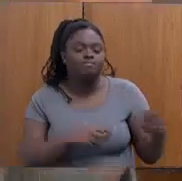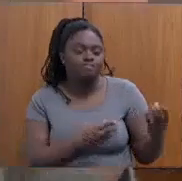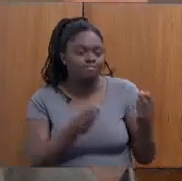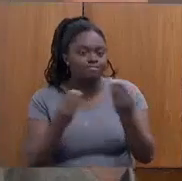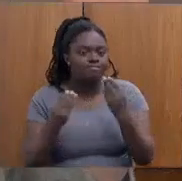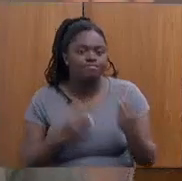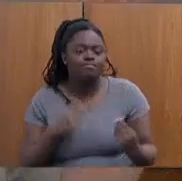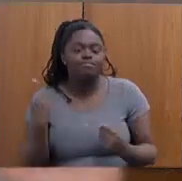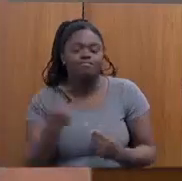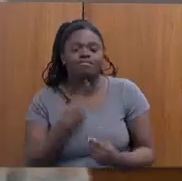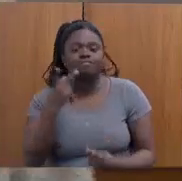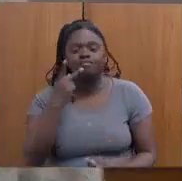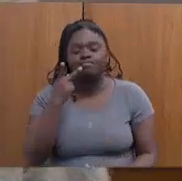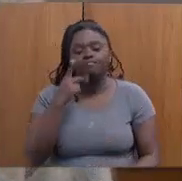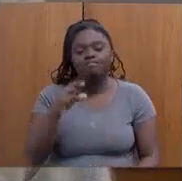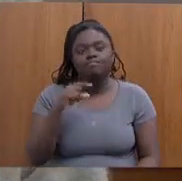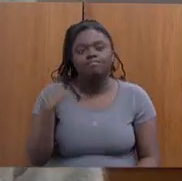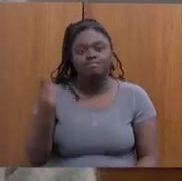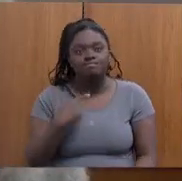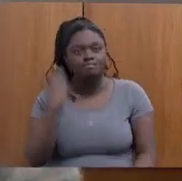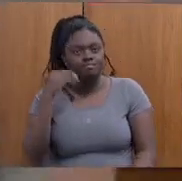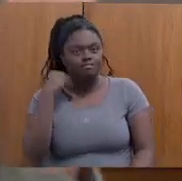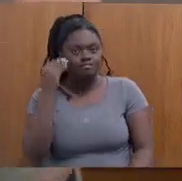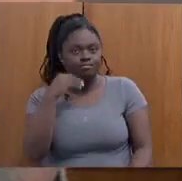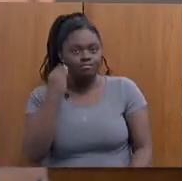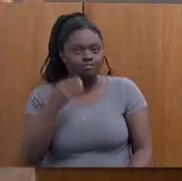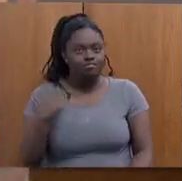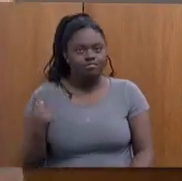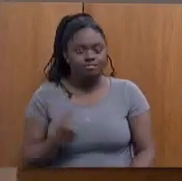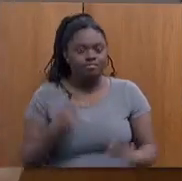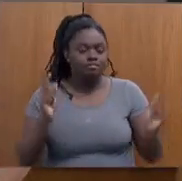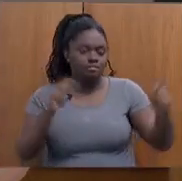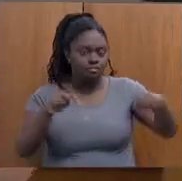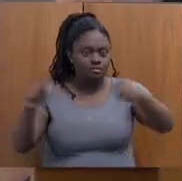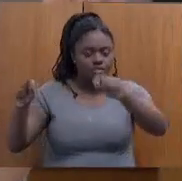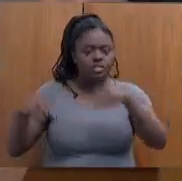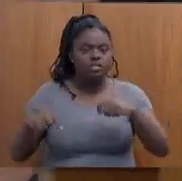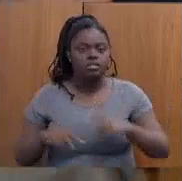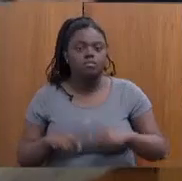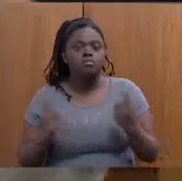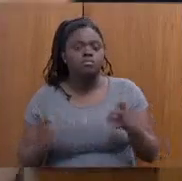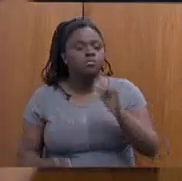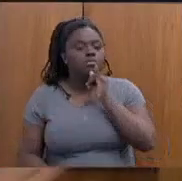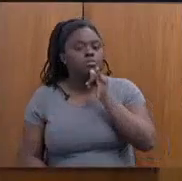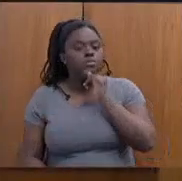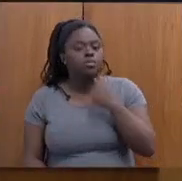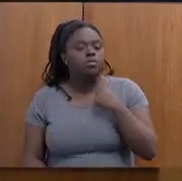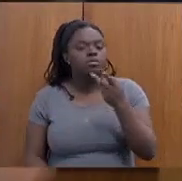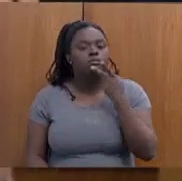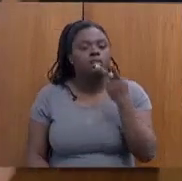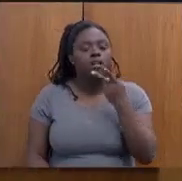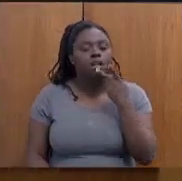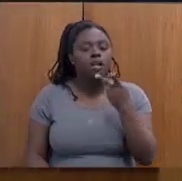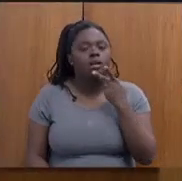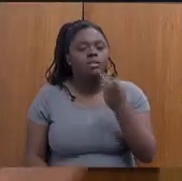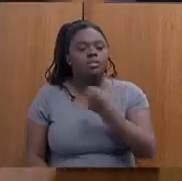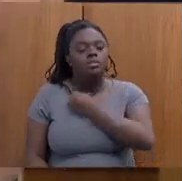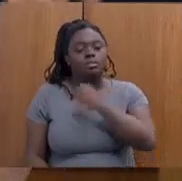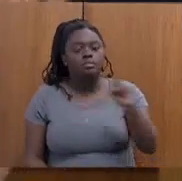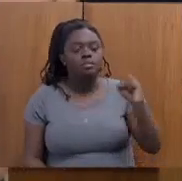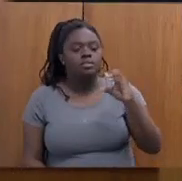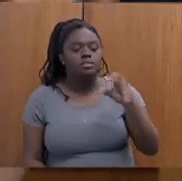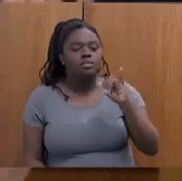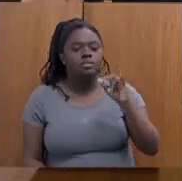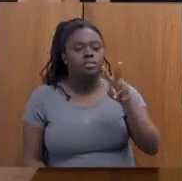pouco das nossas experiências. A gente capacita muito, mas, por exemplo, eu vou falar de desastre, de defesa civil. A gente